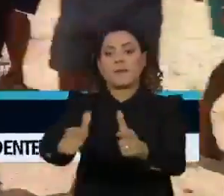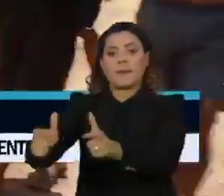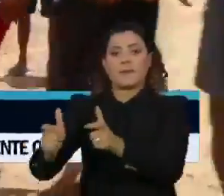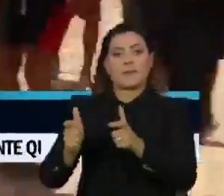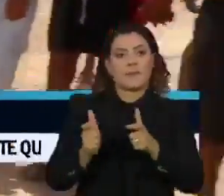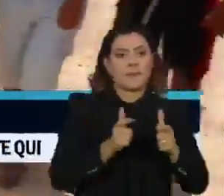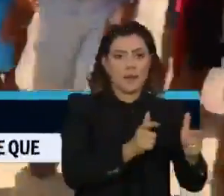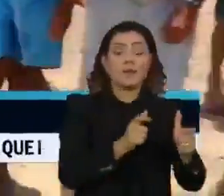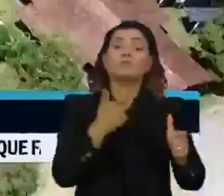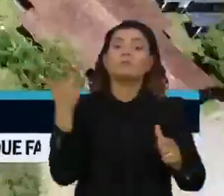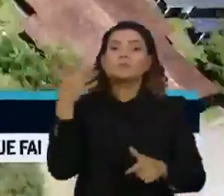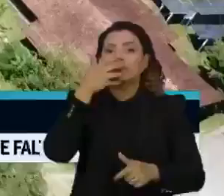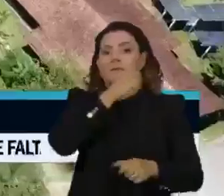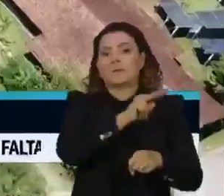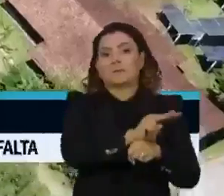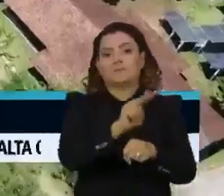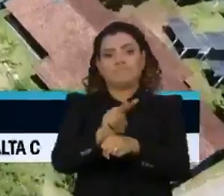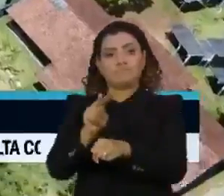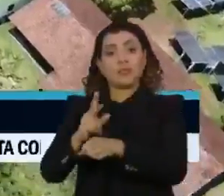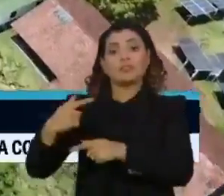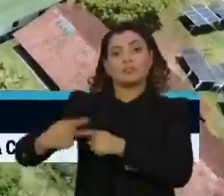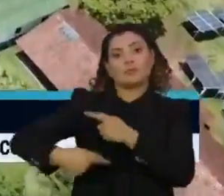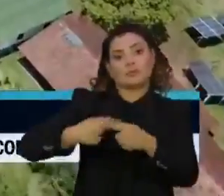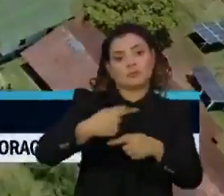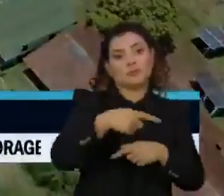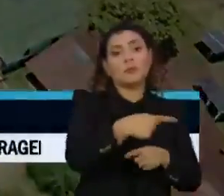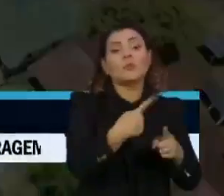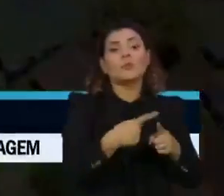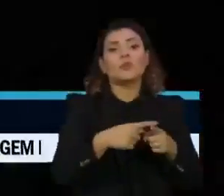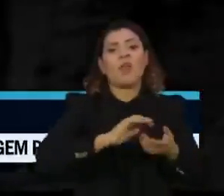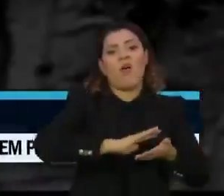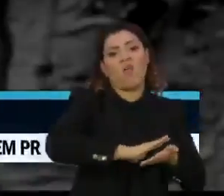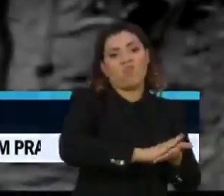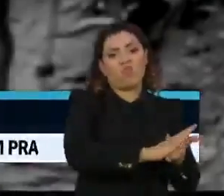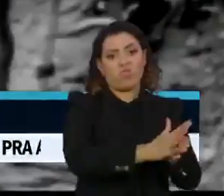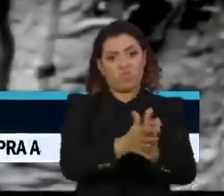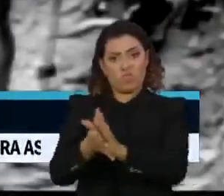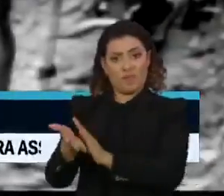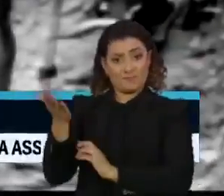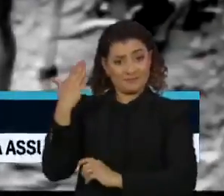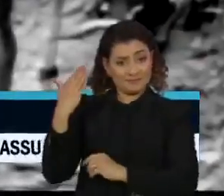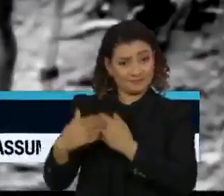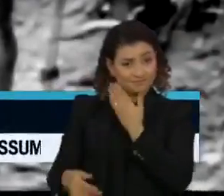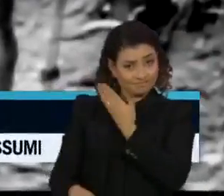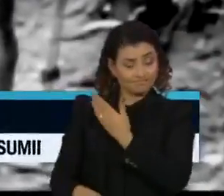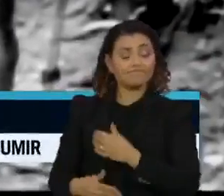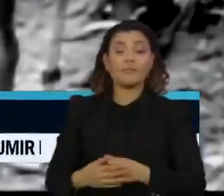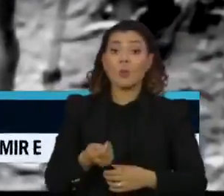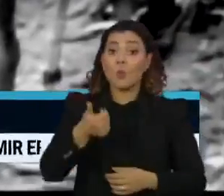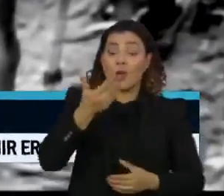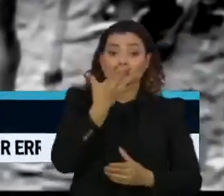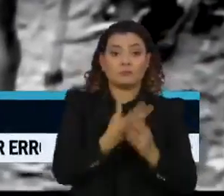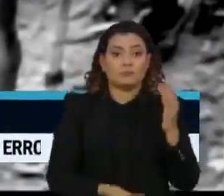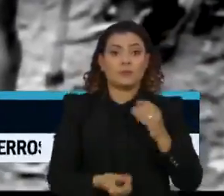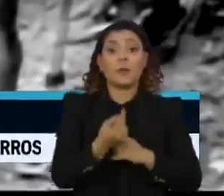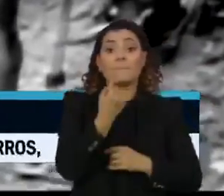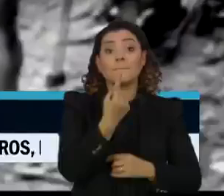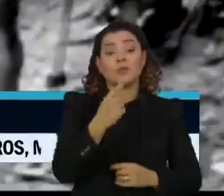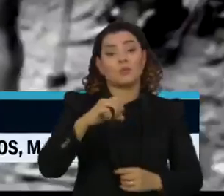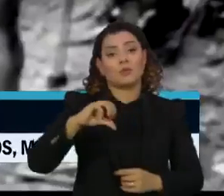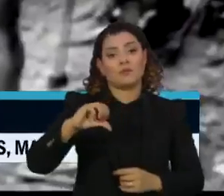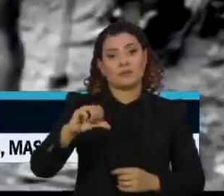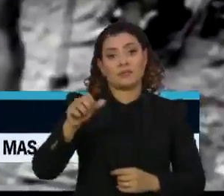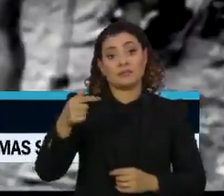São os sobreviventes e descendentes de um massacre que quase dizimou a etnia na década de